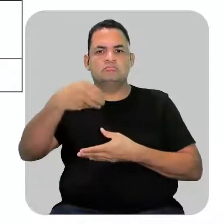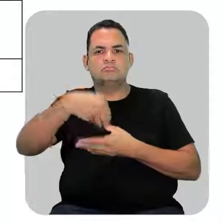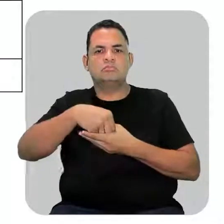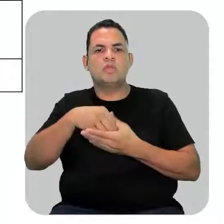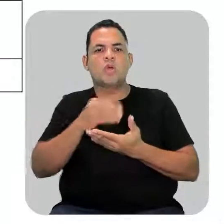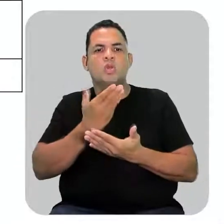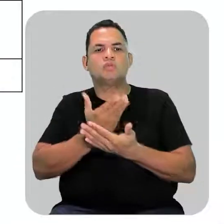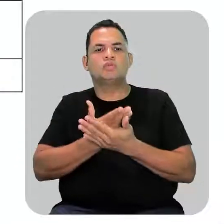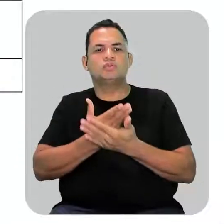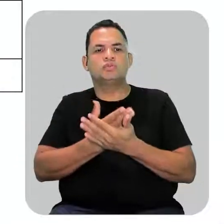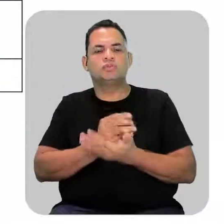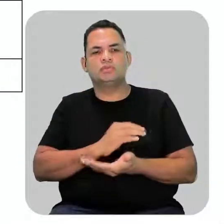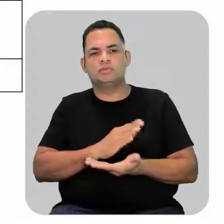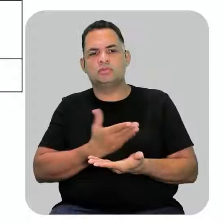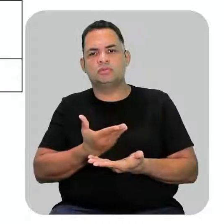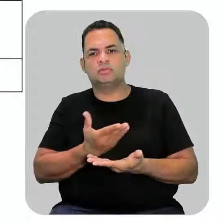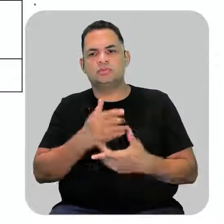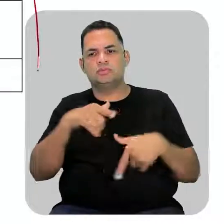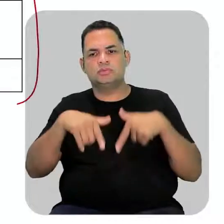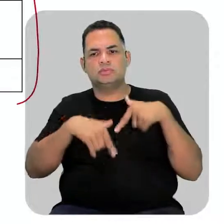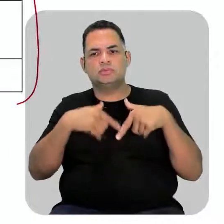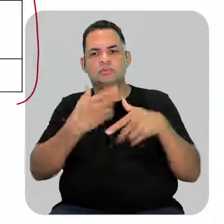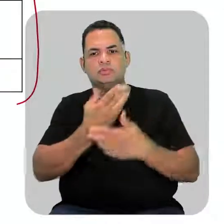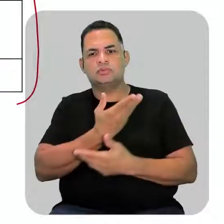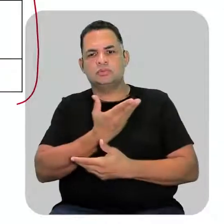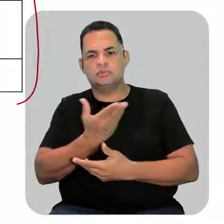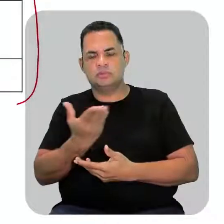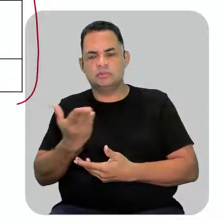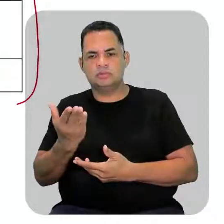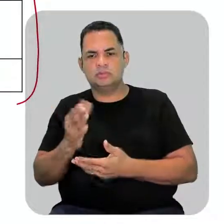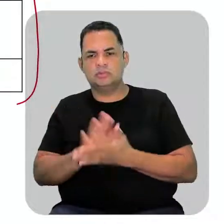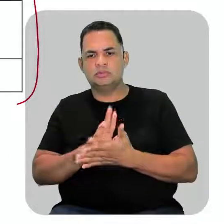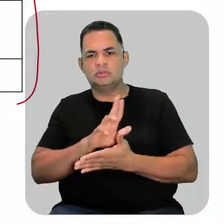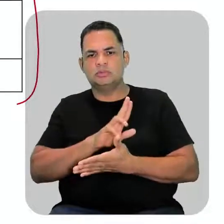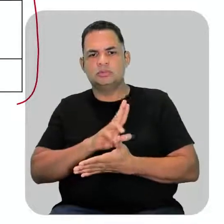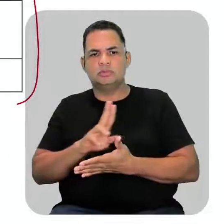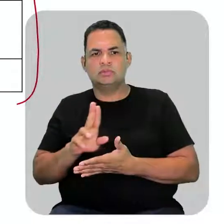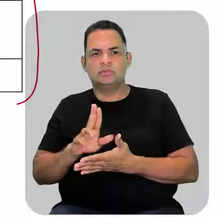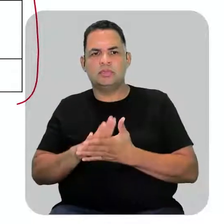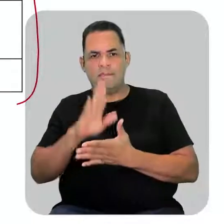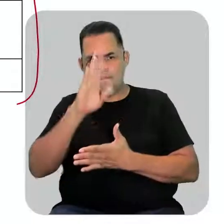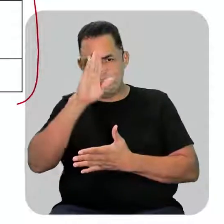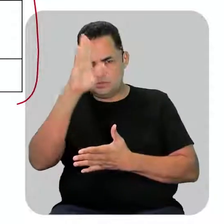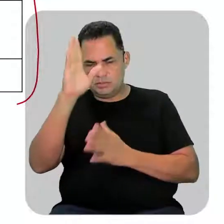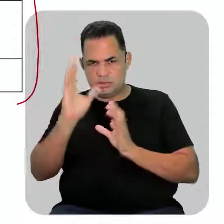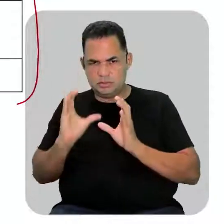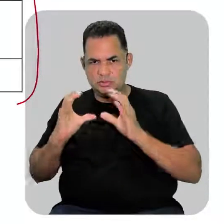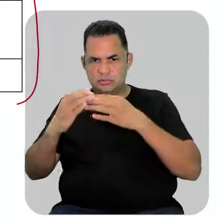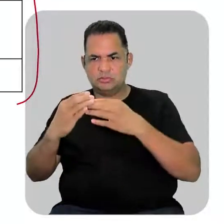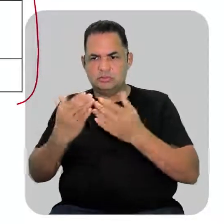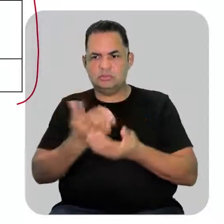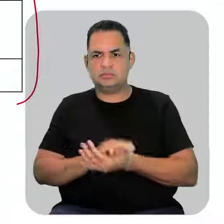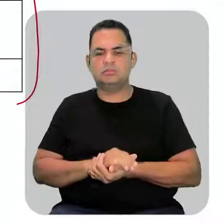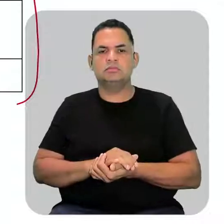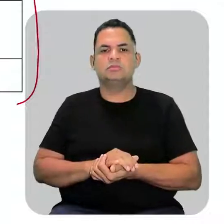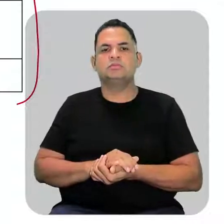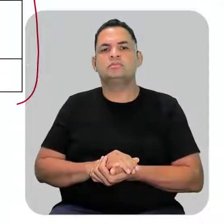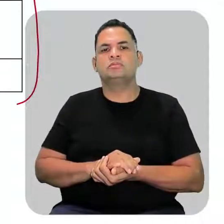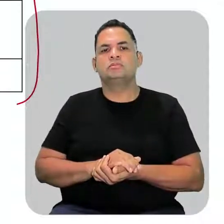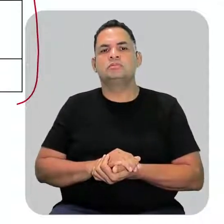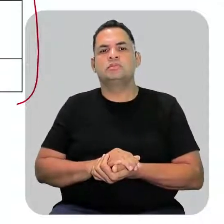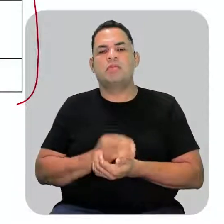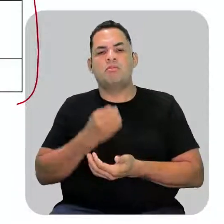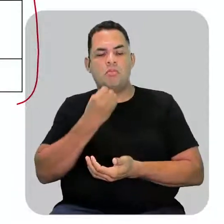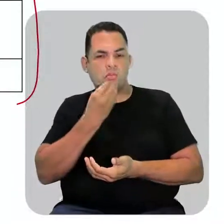nosso estudo, nós vamos trabalhar com esses aqui. Que eles são chamados dos principais grupos, tá? Então, é